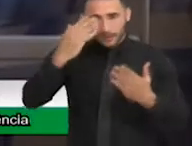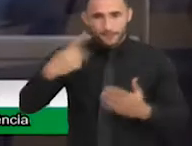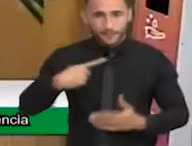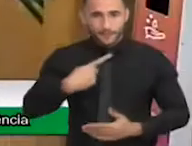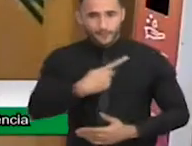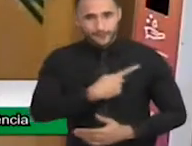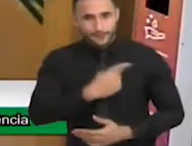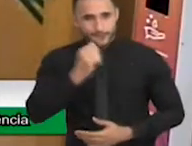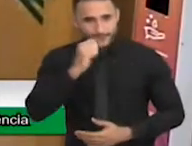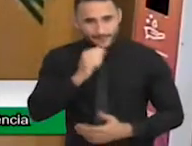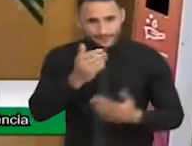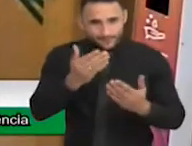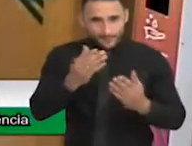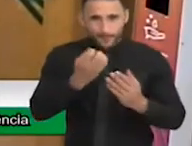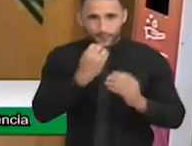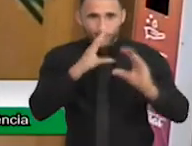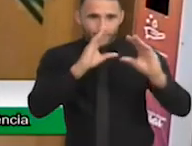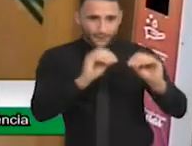tá? Boa noite.